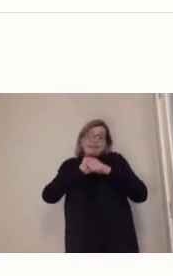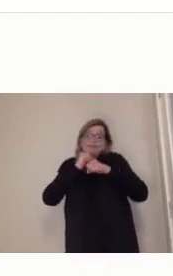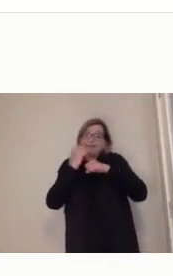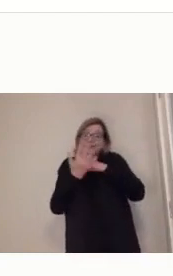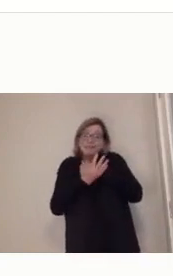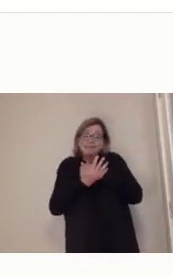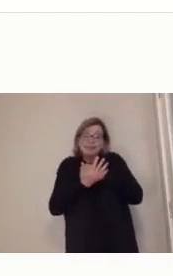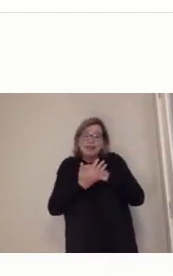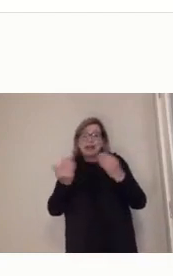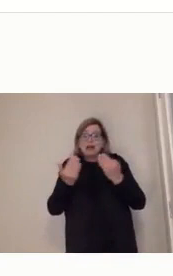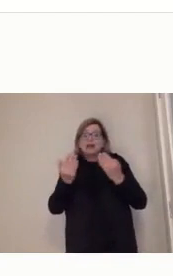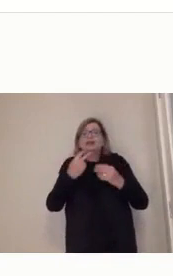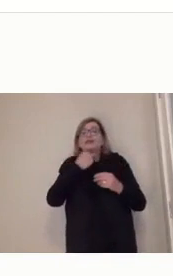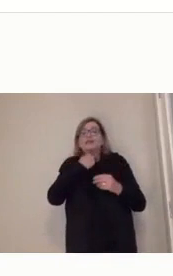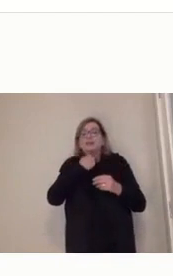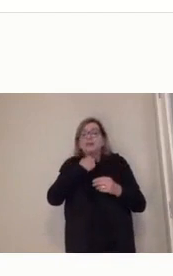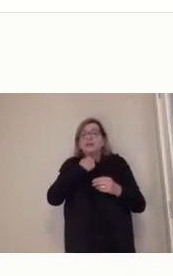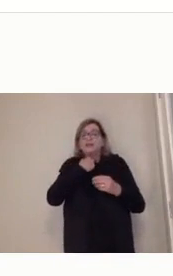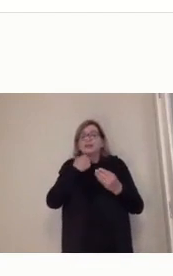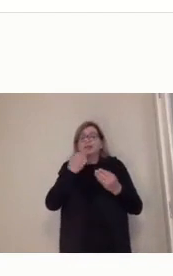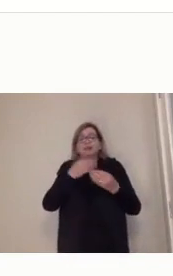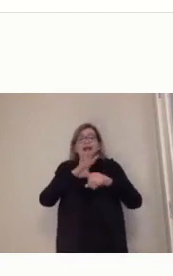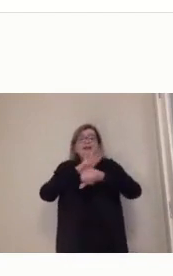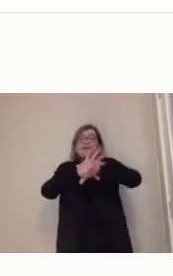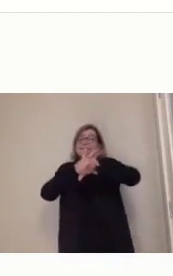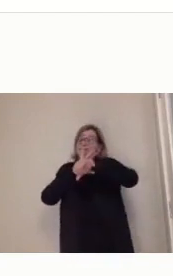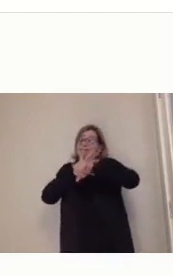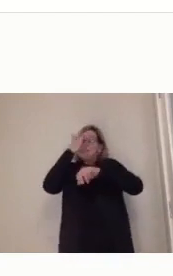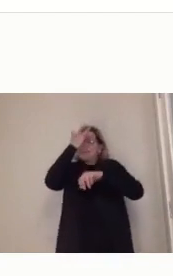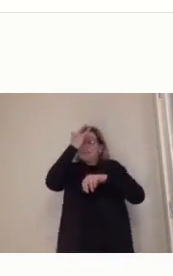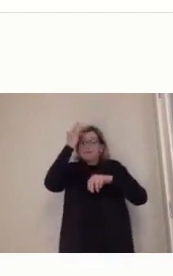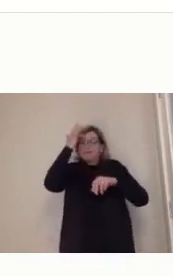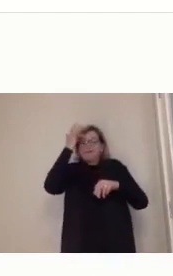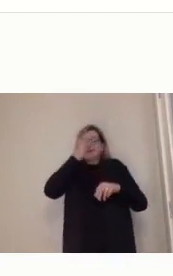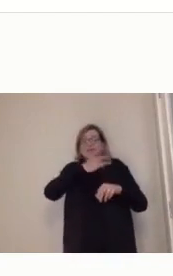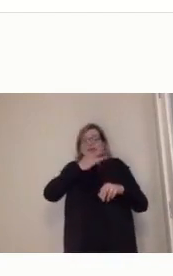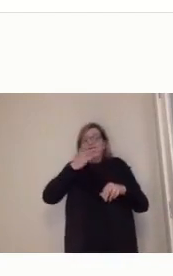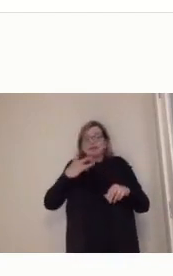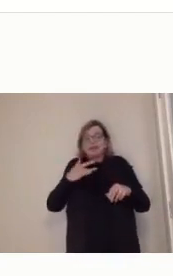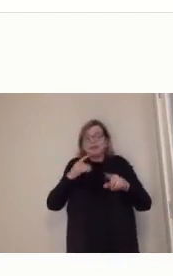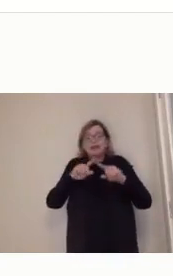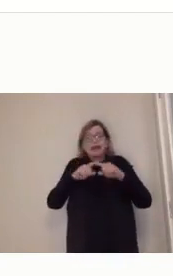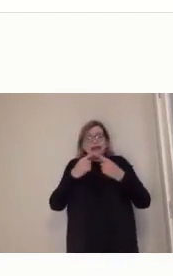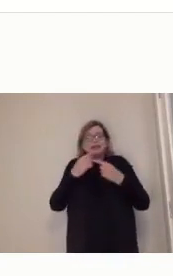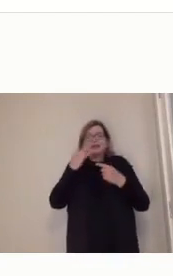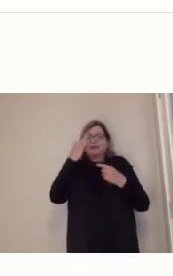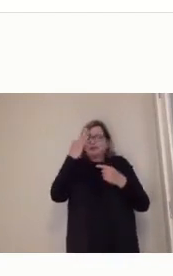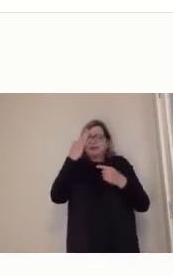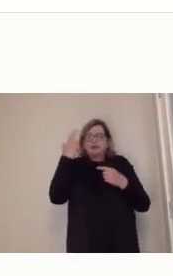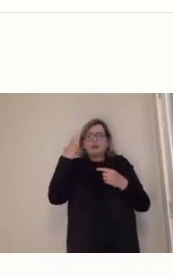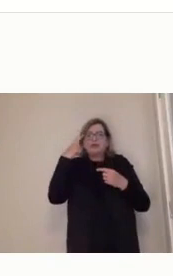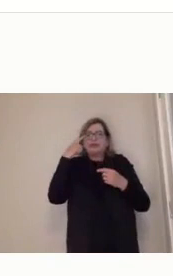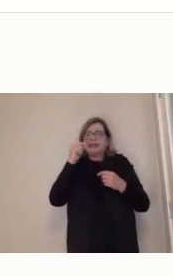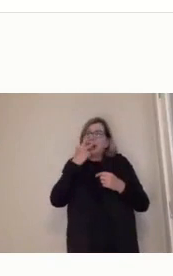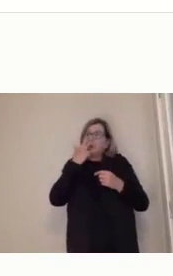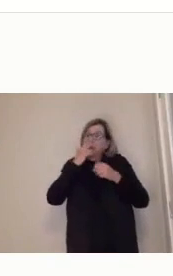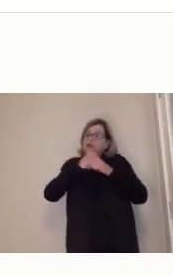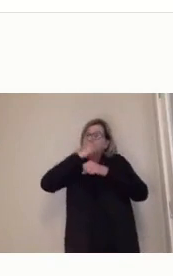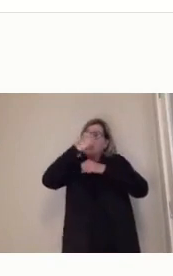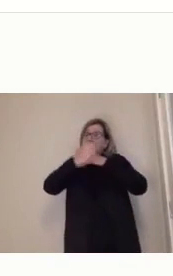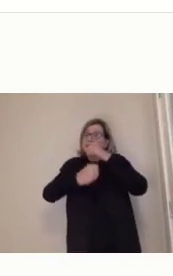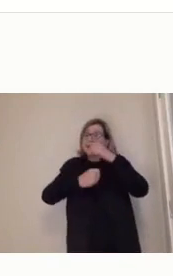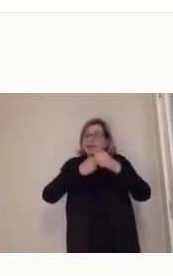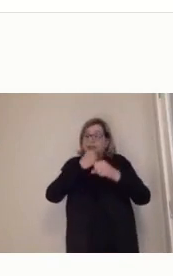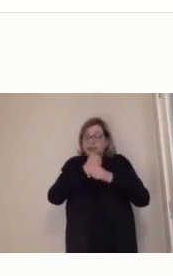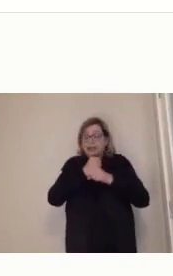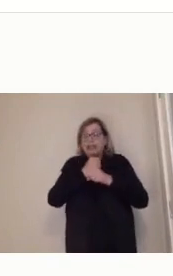esperamos no começo do ano que vem, a gente terá esses momentos presenciais também, que a gente acha muito importante, né? Que é um momento que